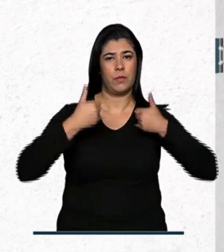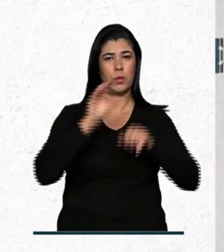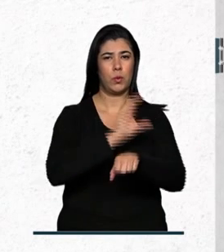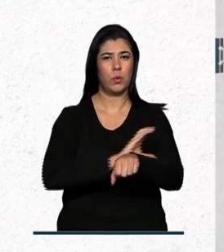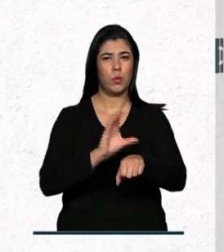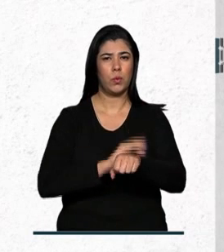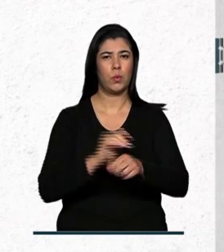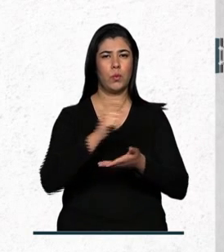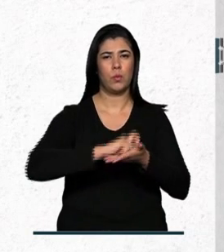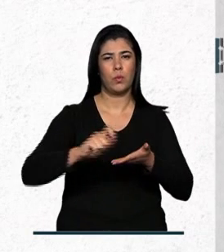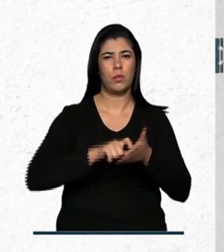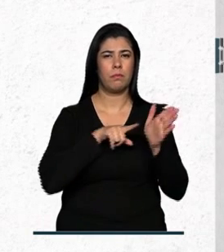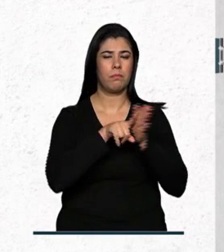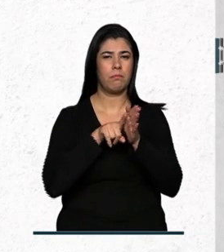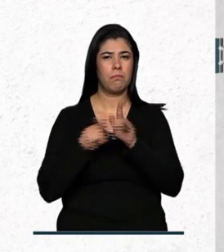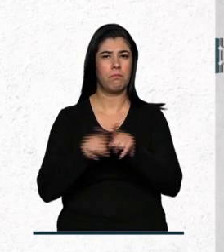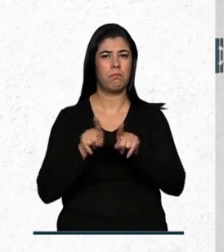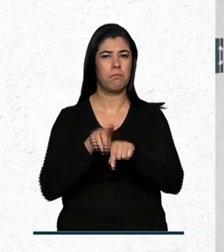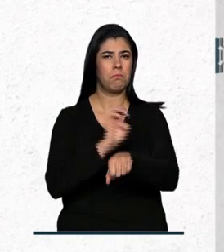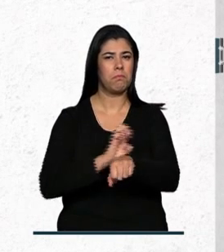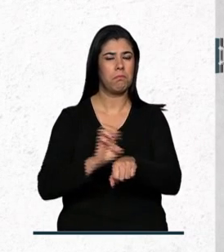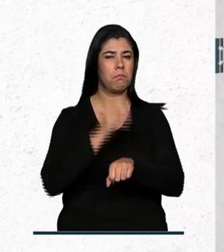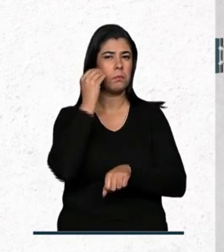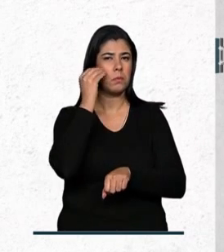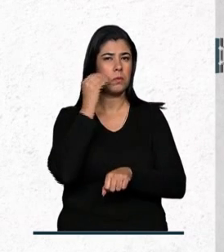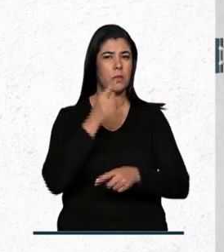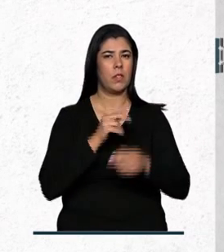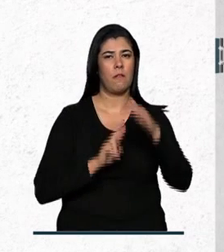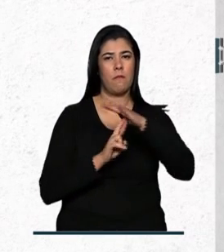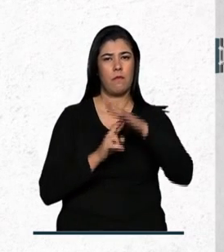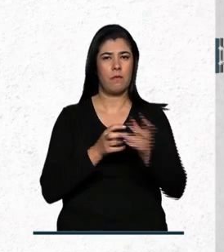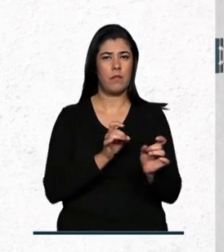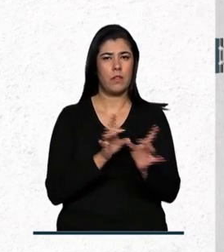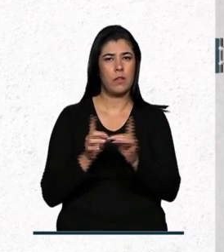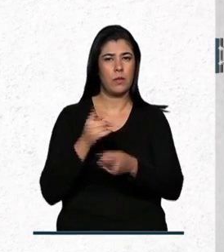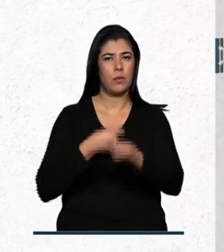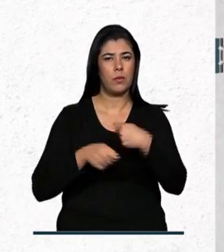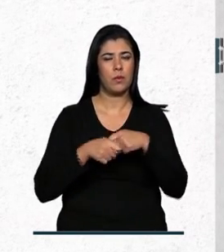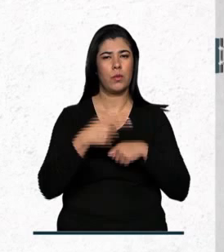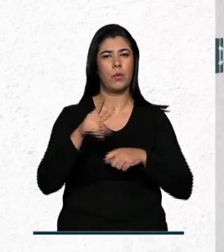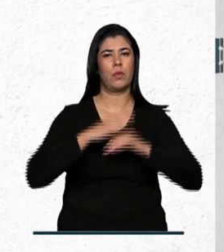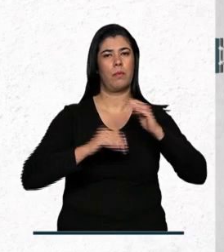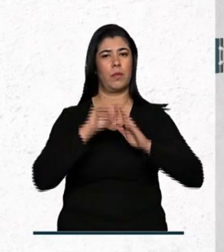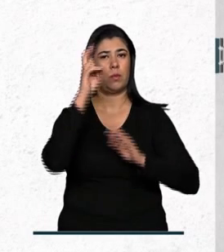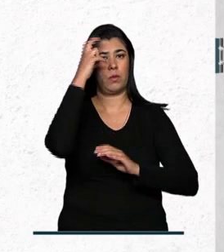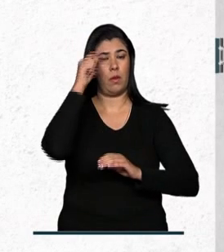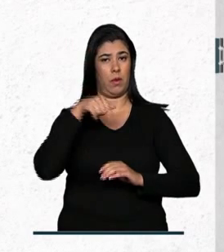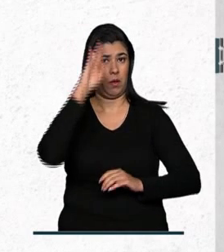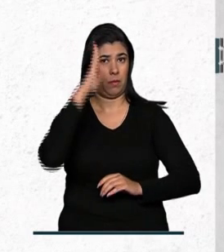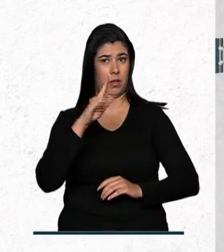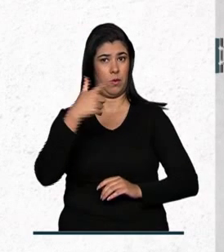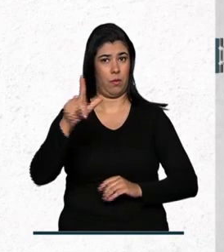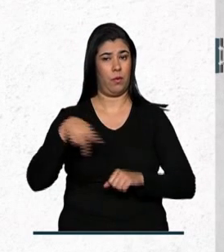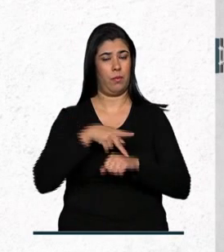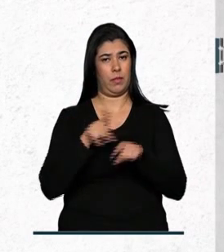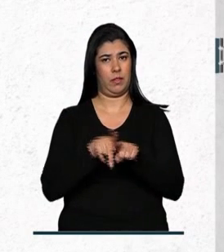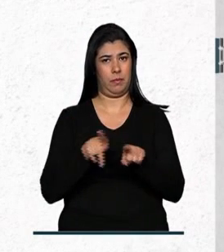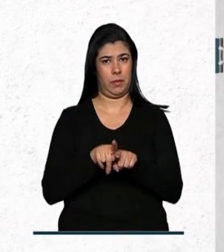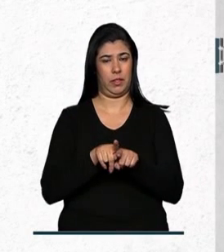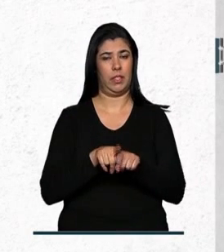cursos, produções, pesquisas, residências, feiras de negócios e outras atividades culturais no Brasil ou no exterior.